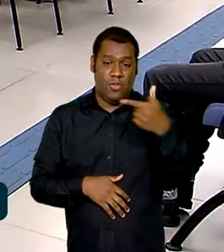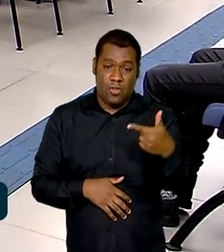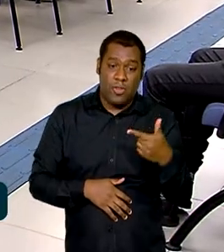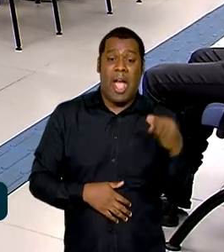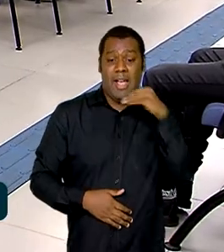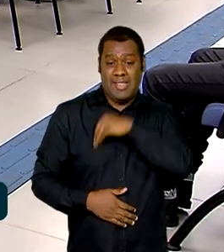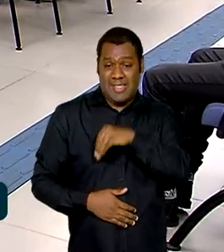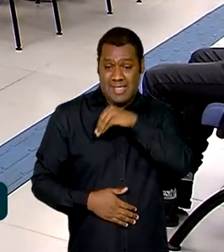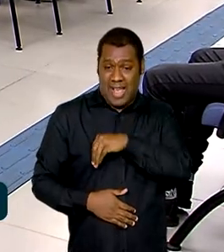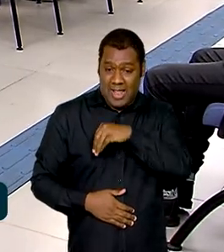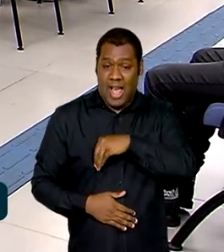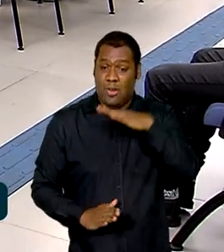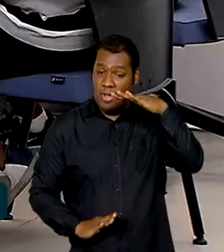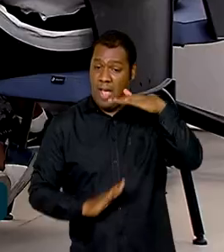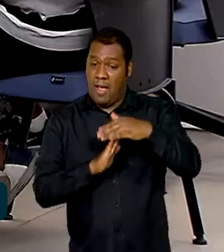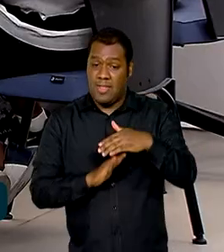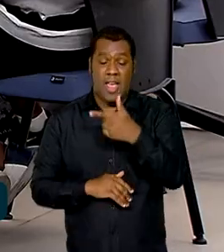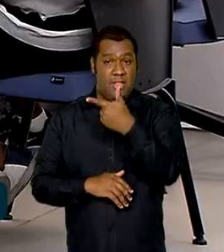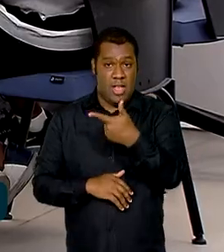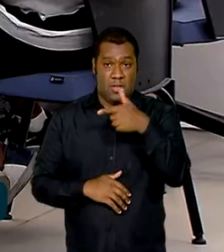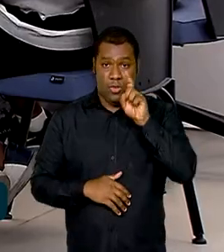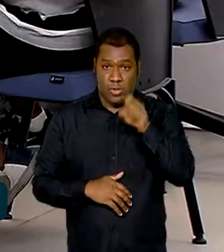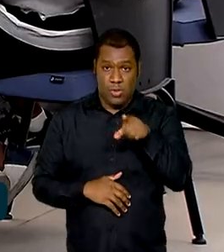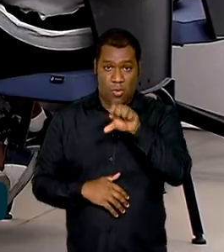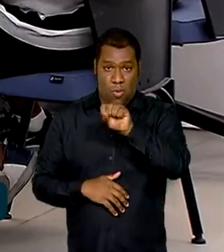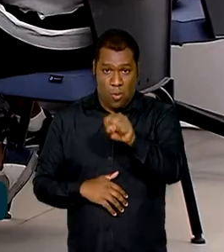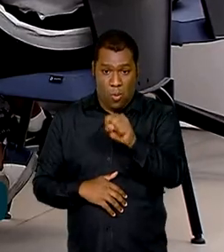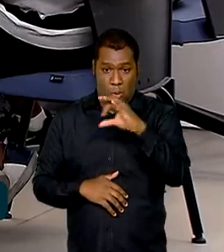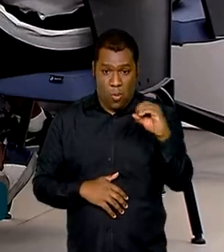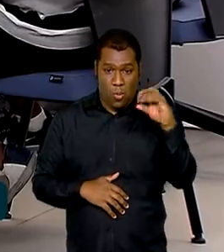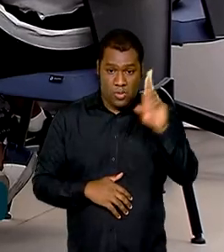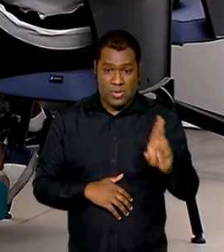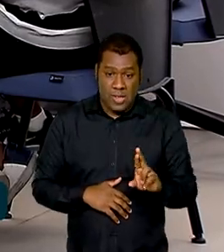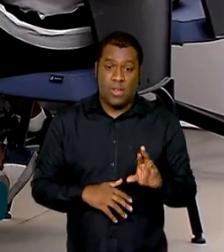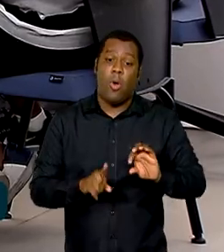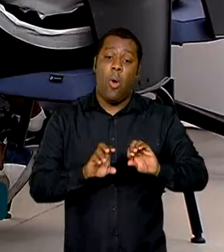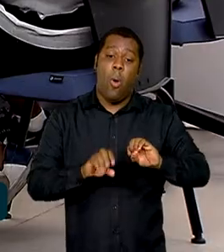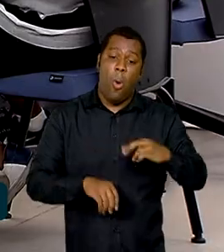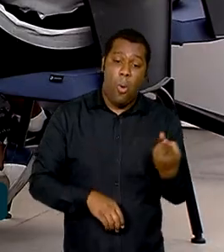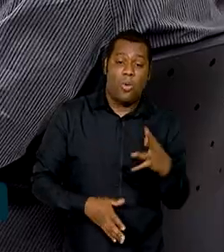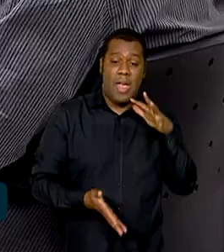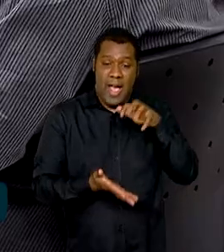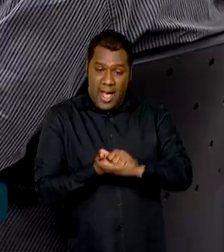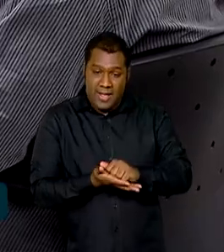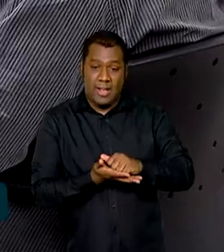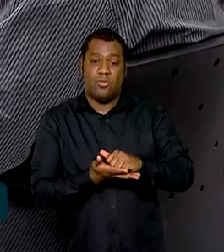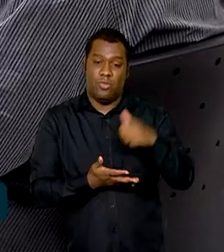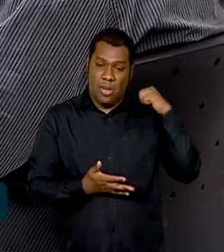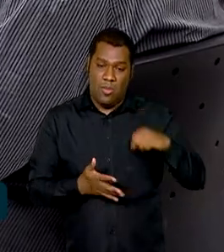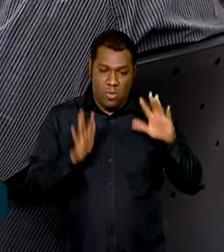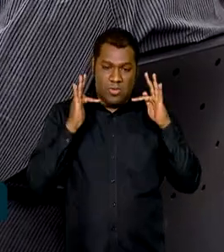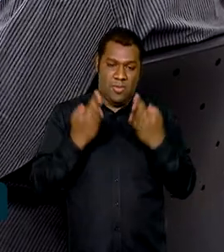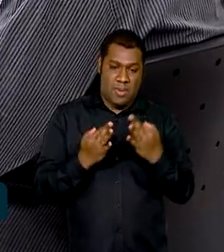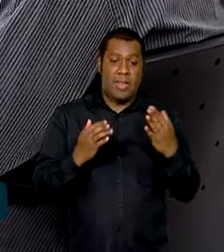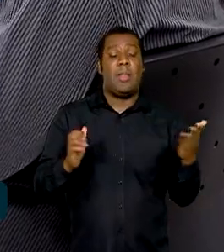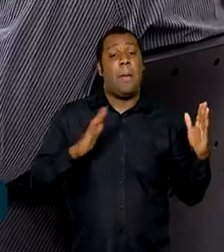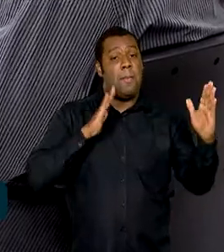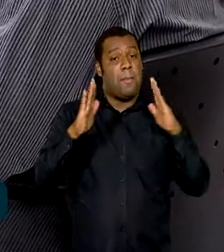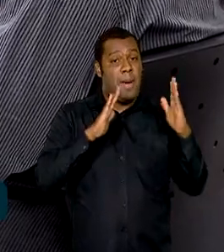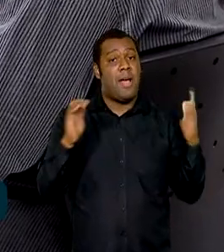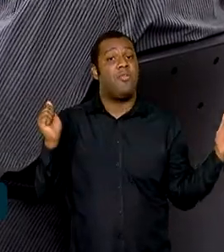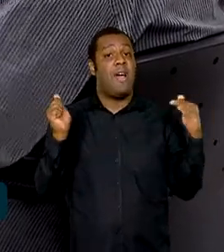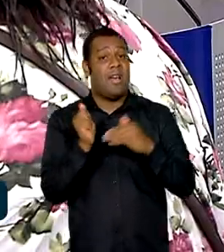inscrito no Cadastro Único de Programas Sociais do Governo Federal, tem só até o dia 31 de março para